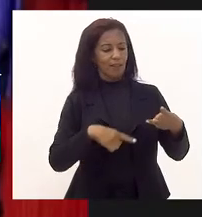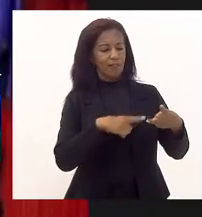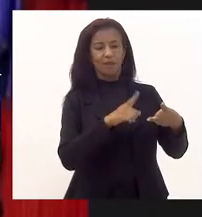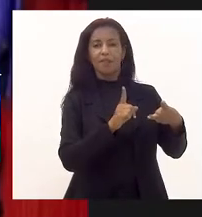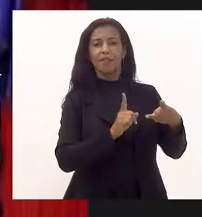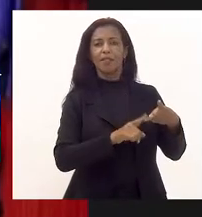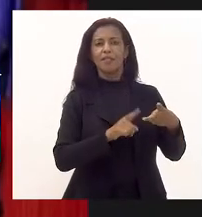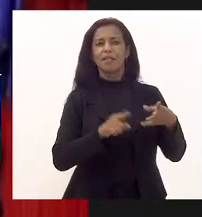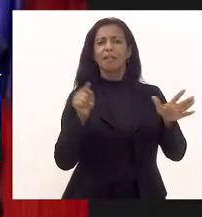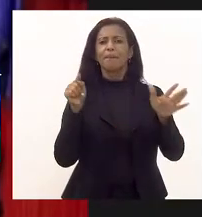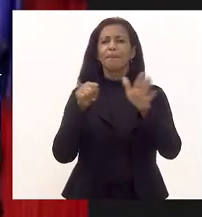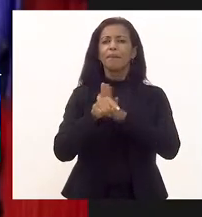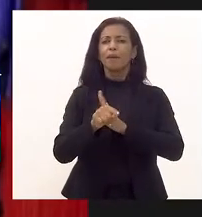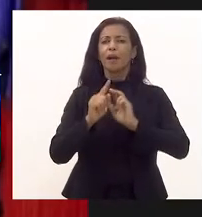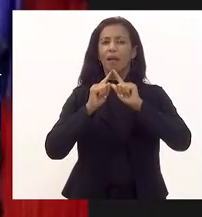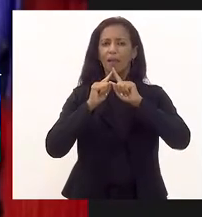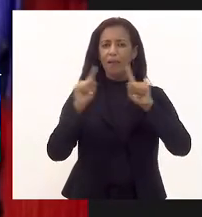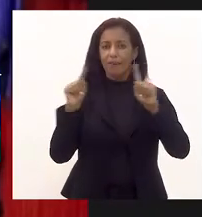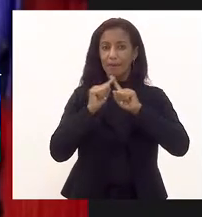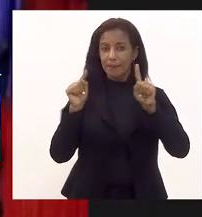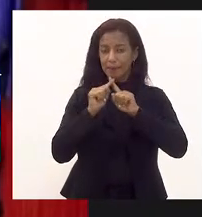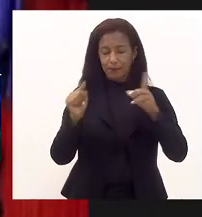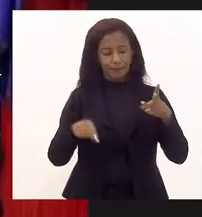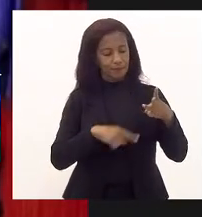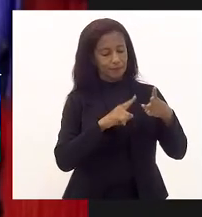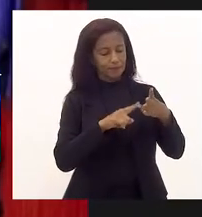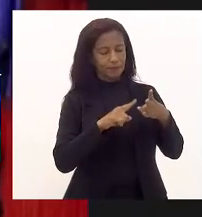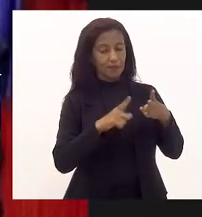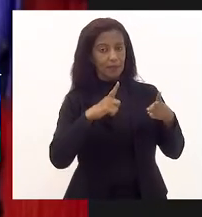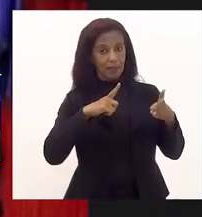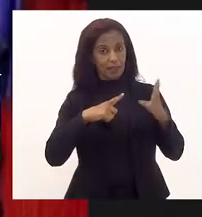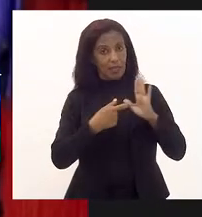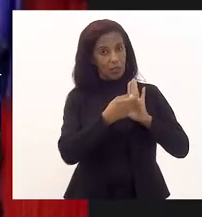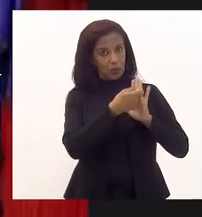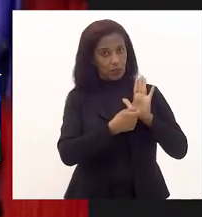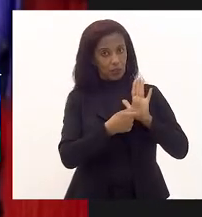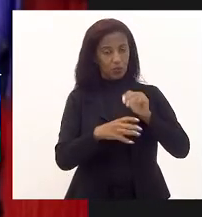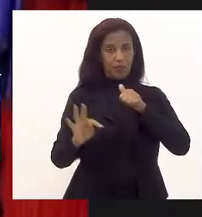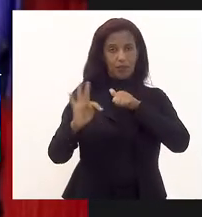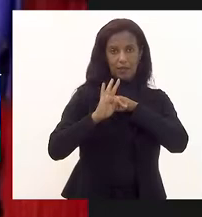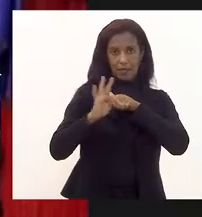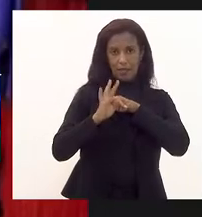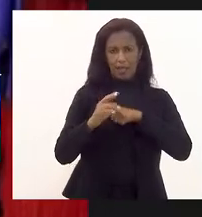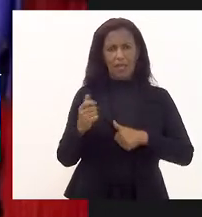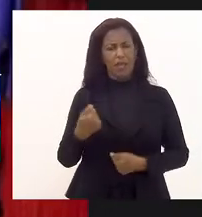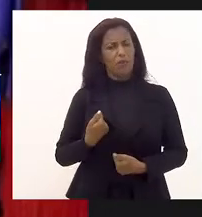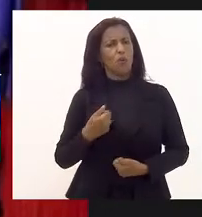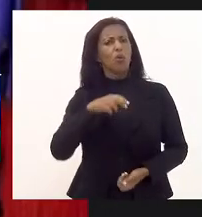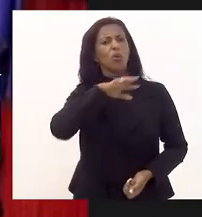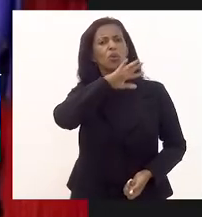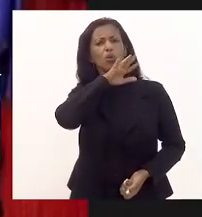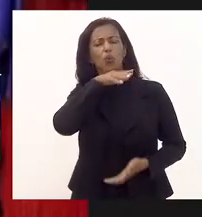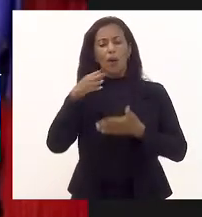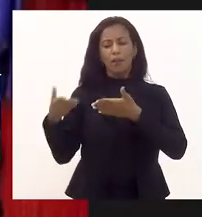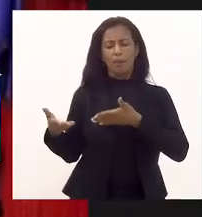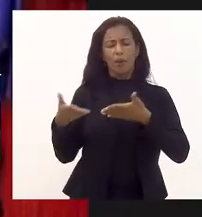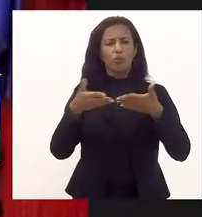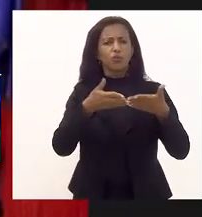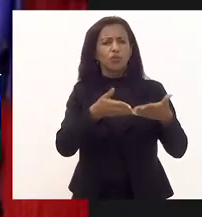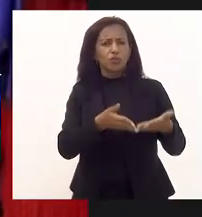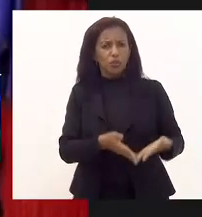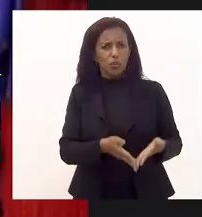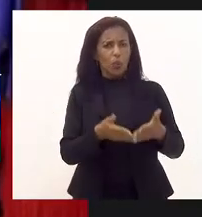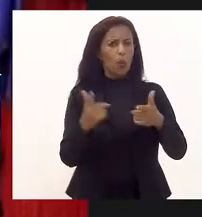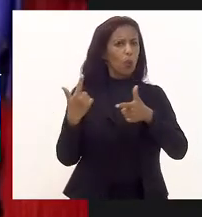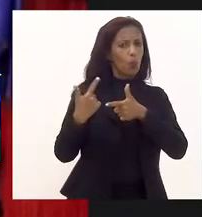pergunta deles lá, questionamentos, contrapontos. Consta no registro técnico que o animal já chegou em condições fragilizadas de alimentação